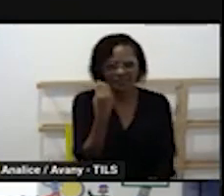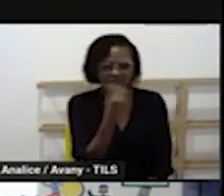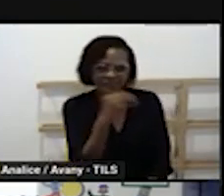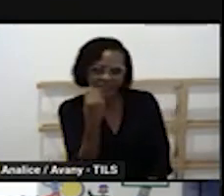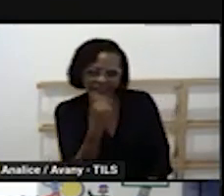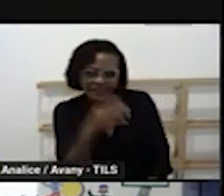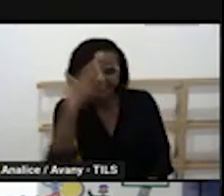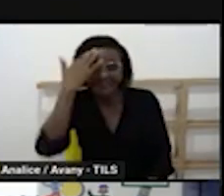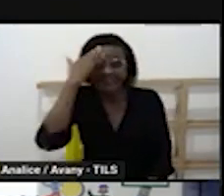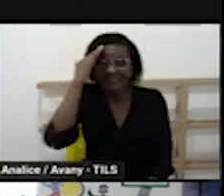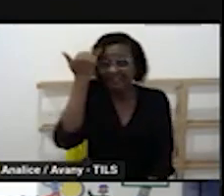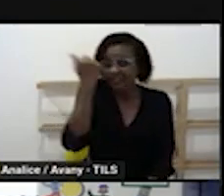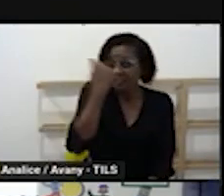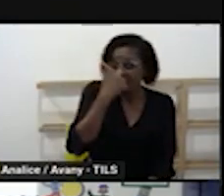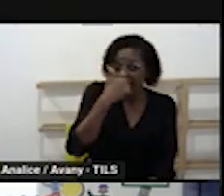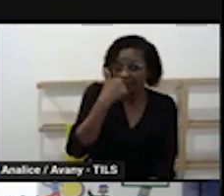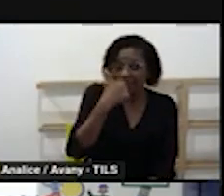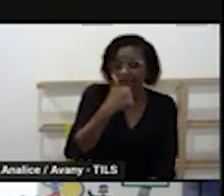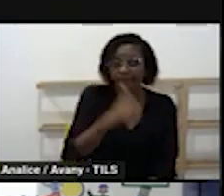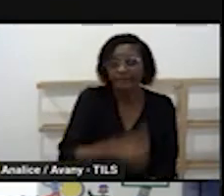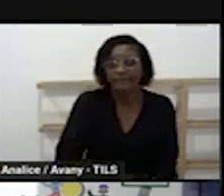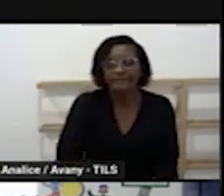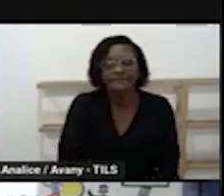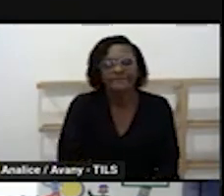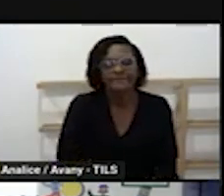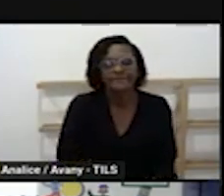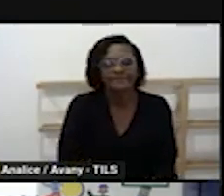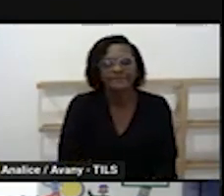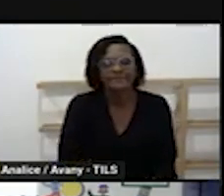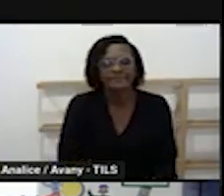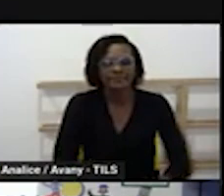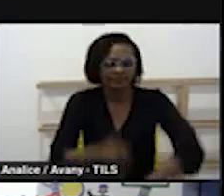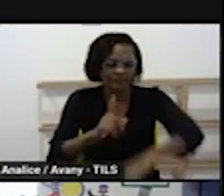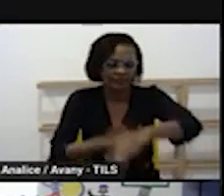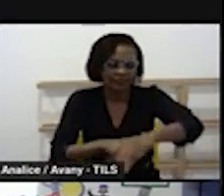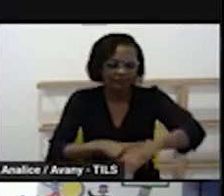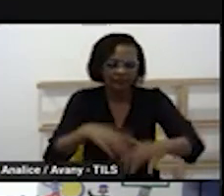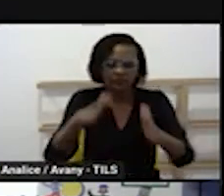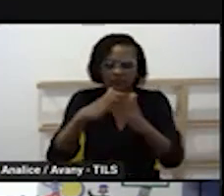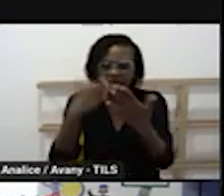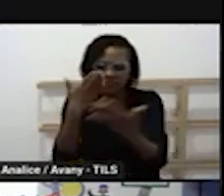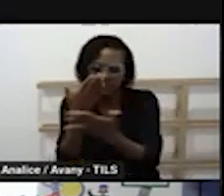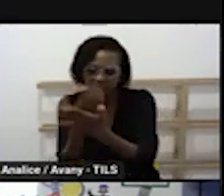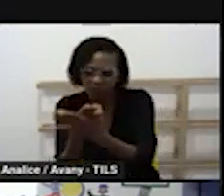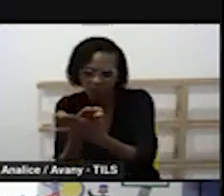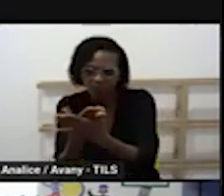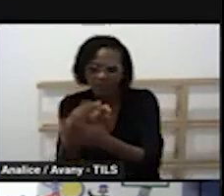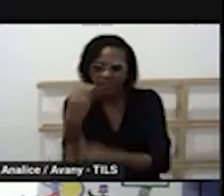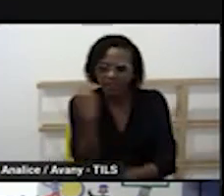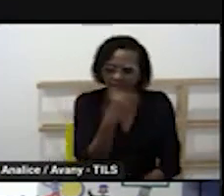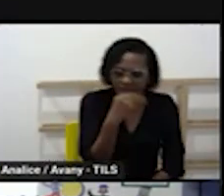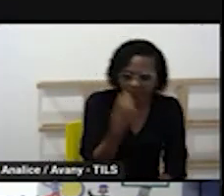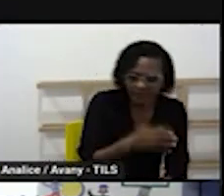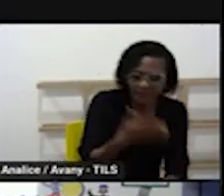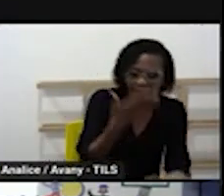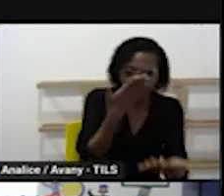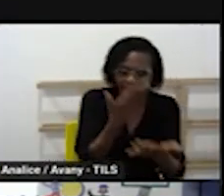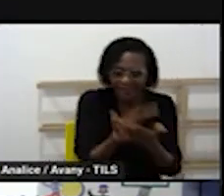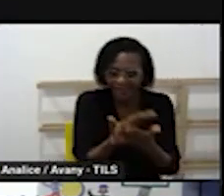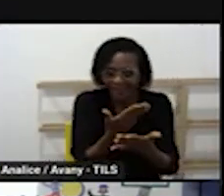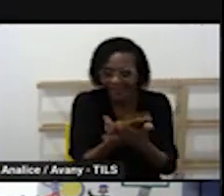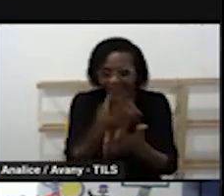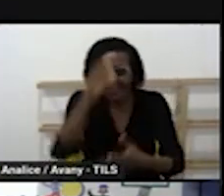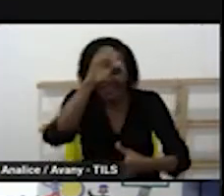particularidades de cada instituição então se a gente conhece a importância e necessidade de cada tempo a gente vai saber